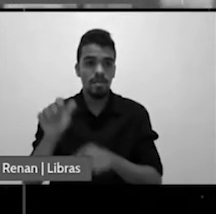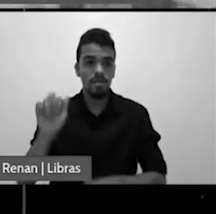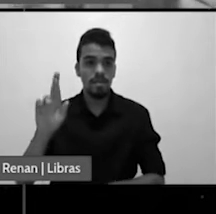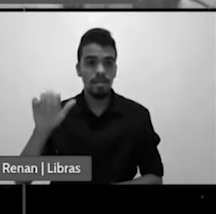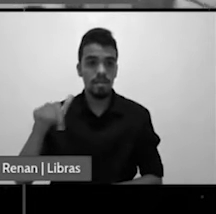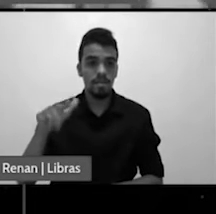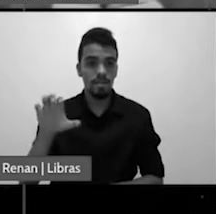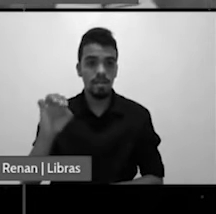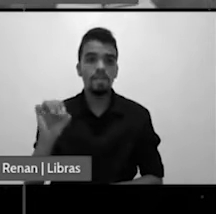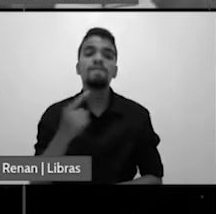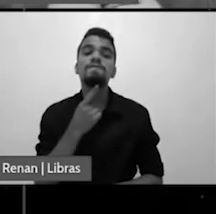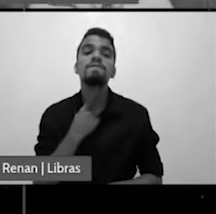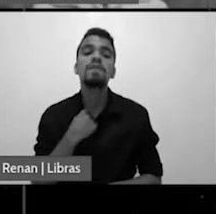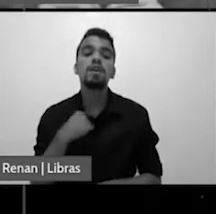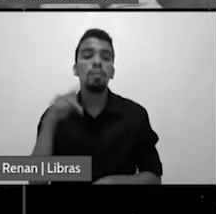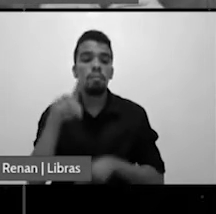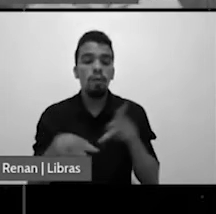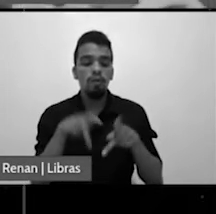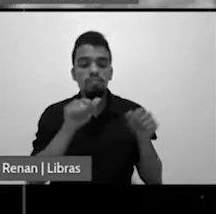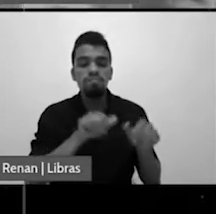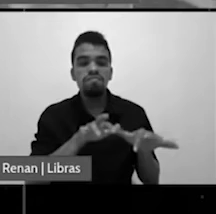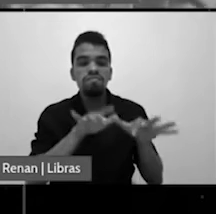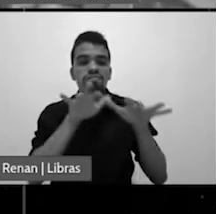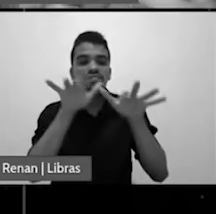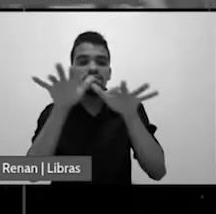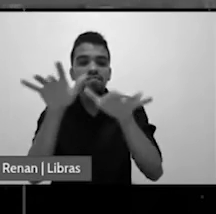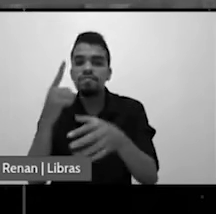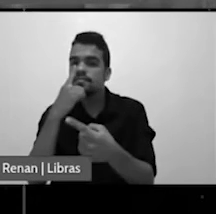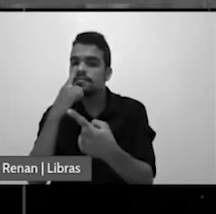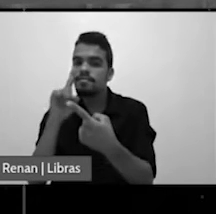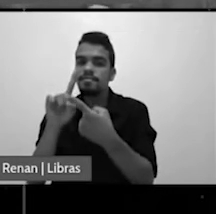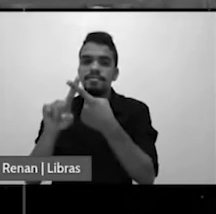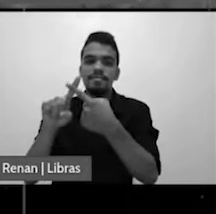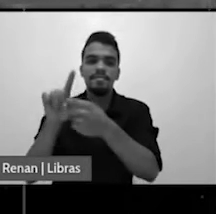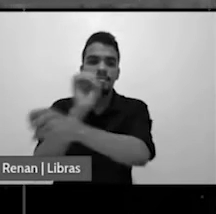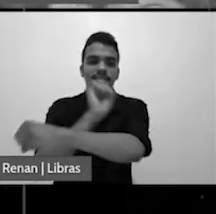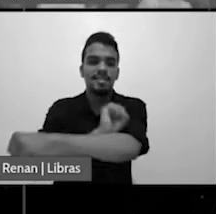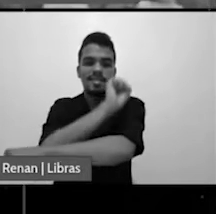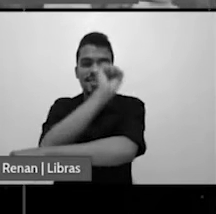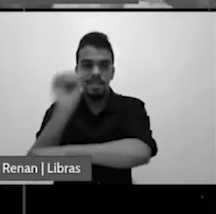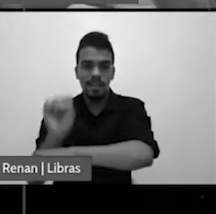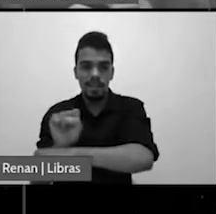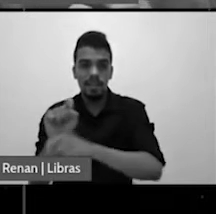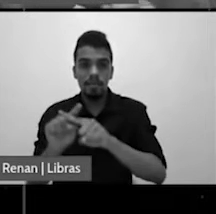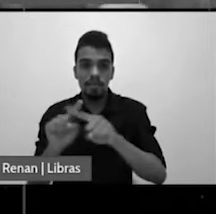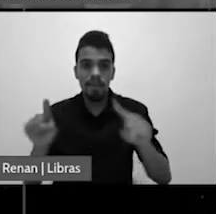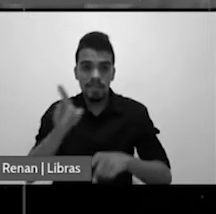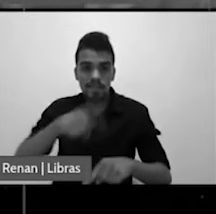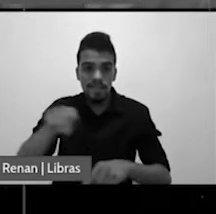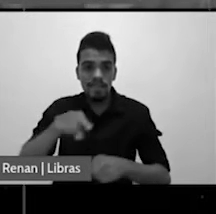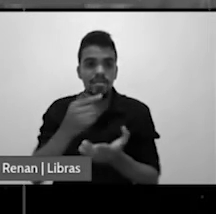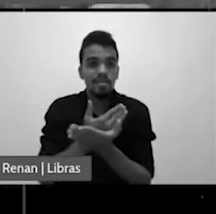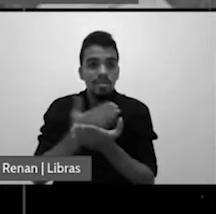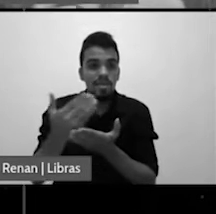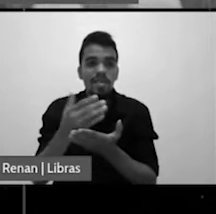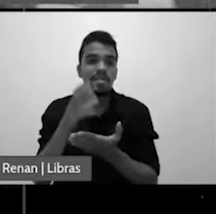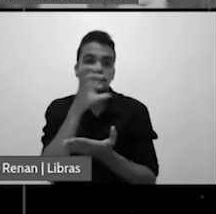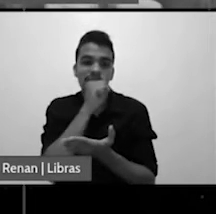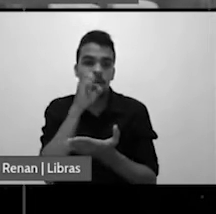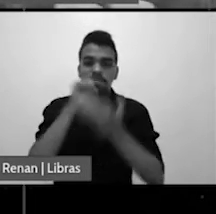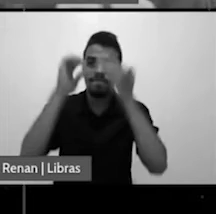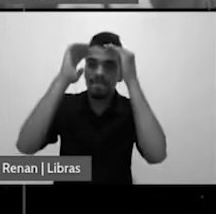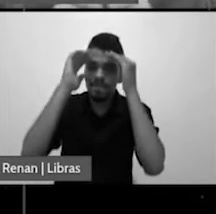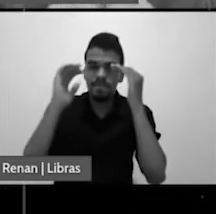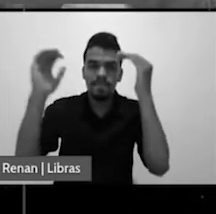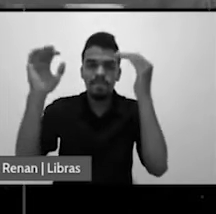Mas eles tinham de restaurar, de ter um reavivamento na obediência a Deus. E começaram a aguardar o sábado. E então o faraó se